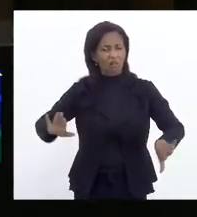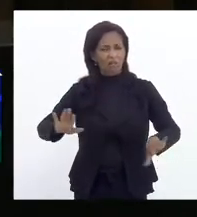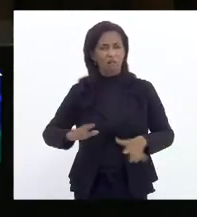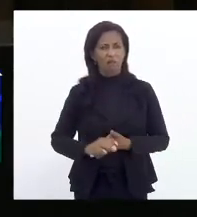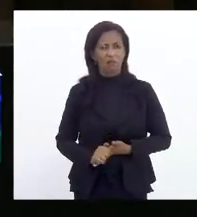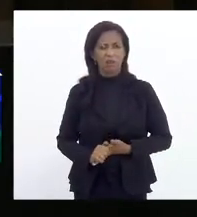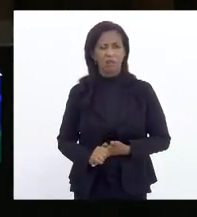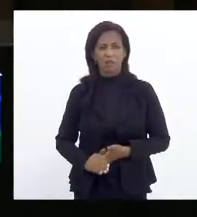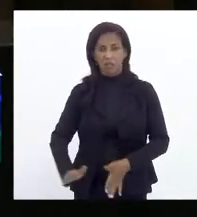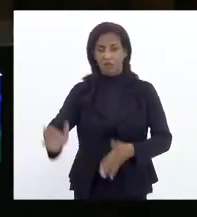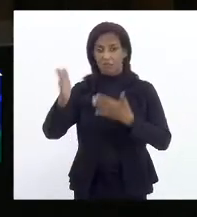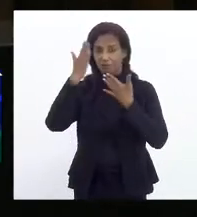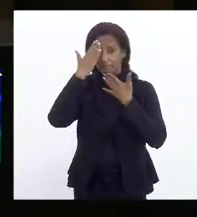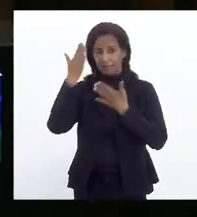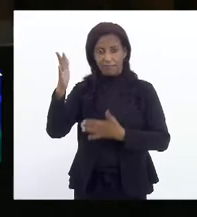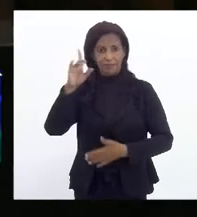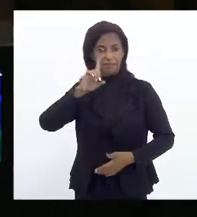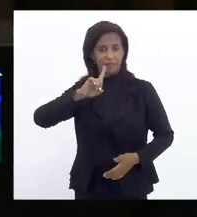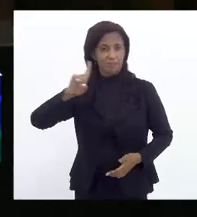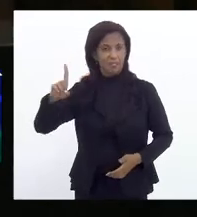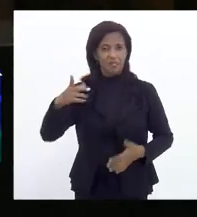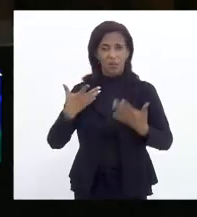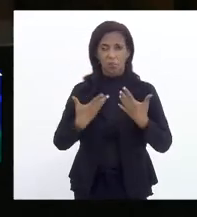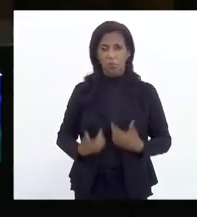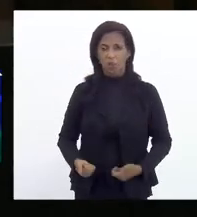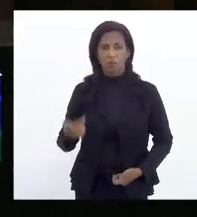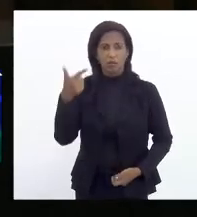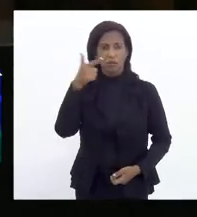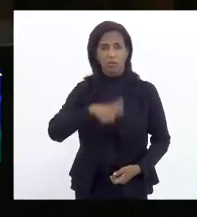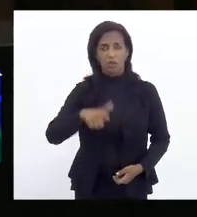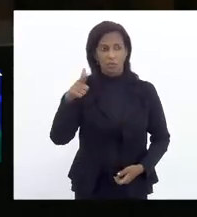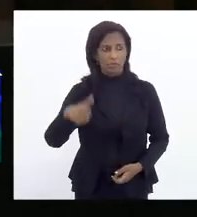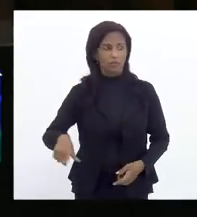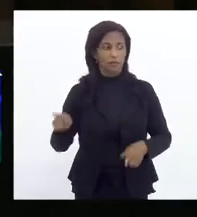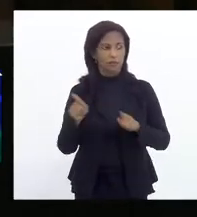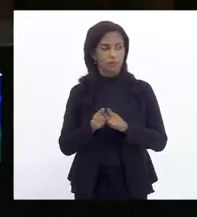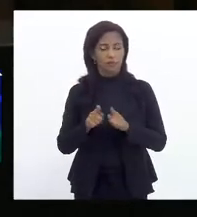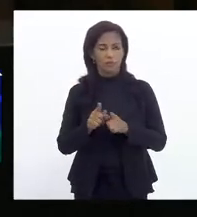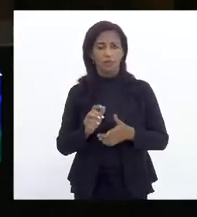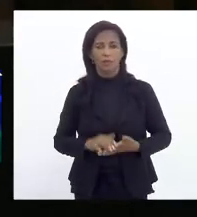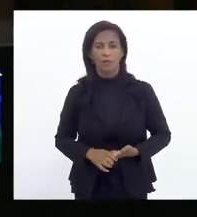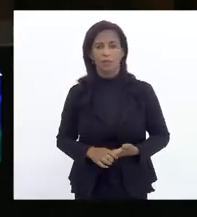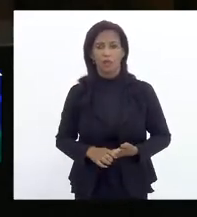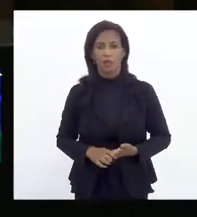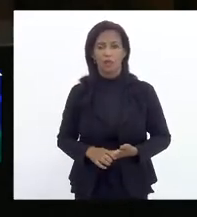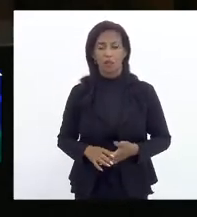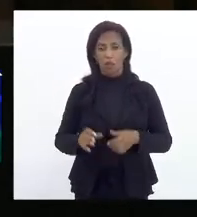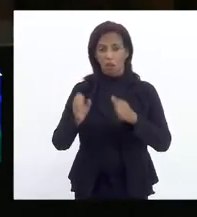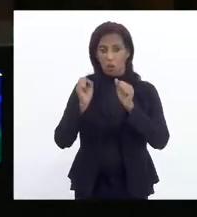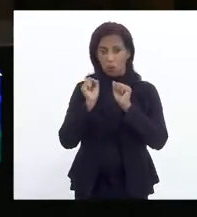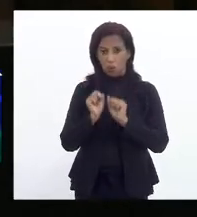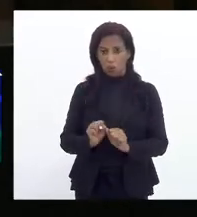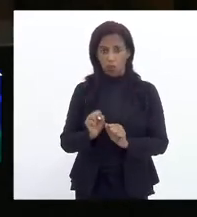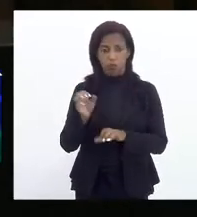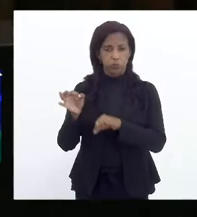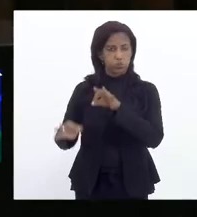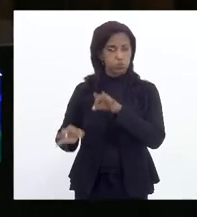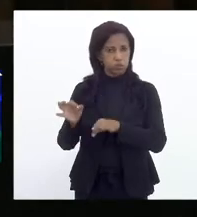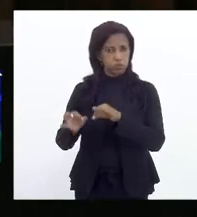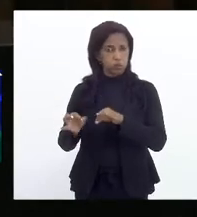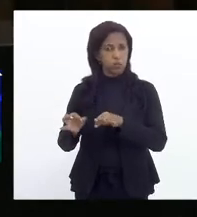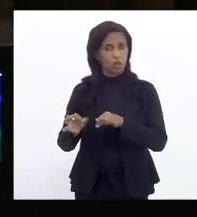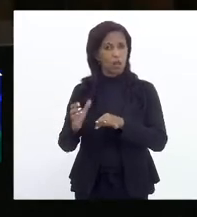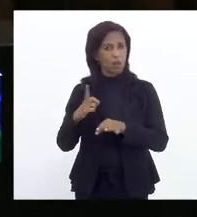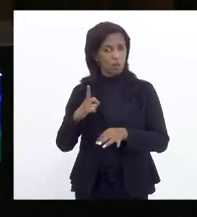e graças a Deus, não me canso de repetir isso também. O Poder Judiciário tem dado